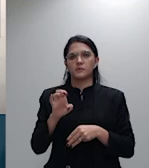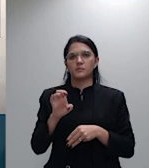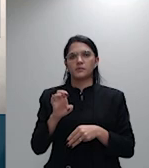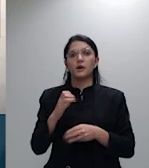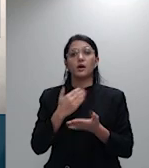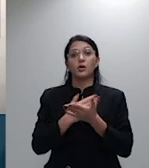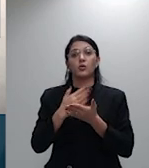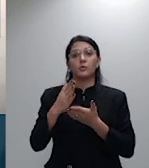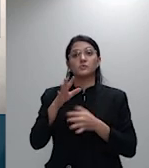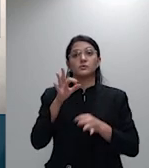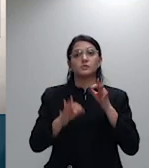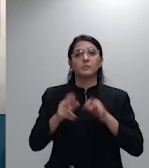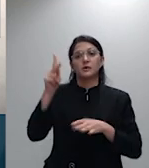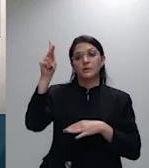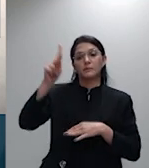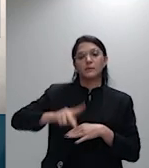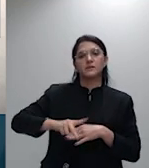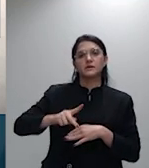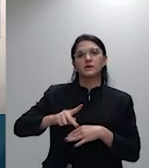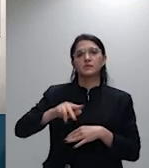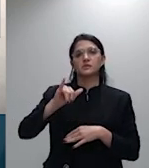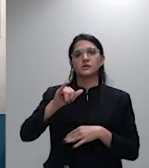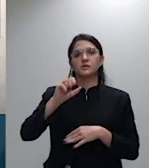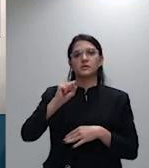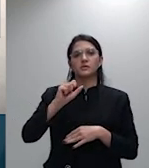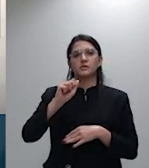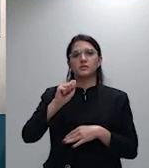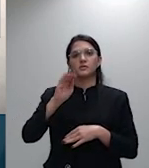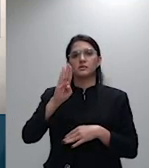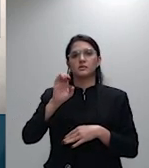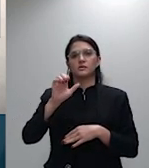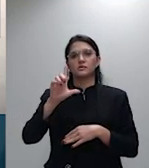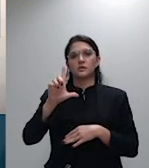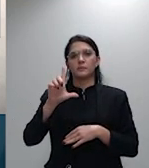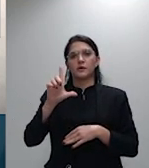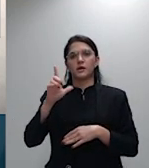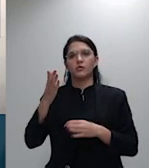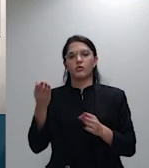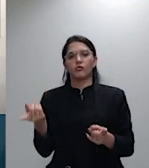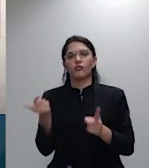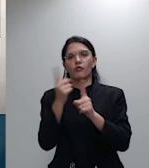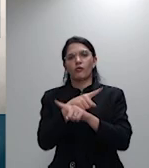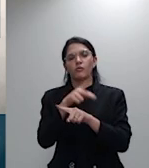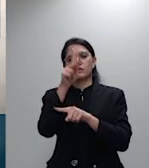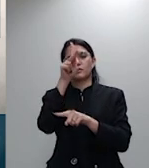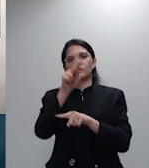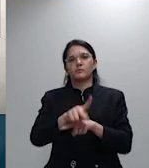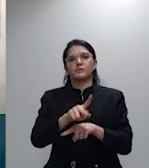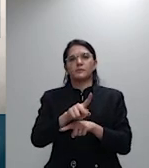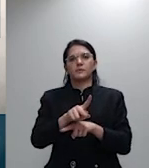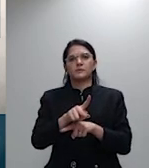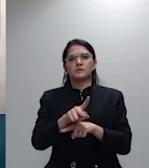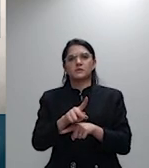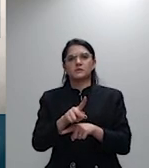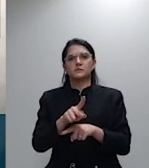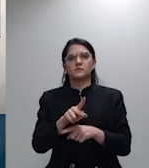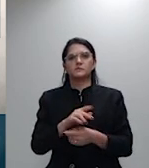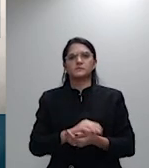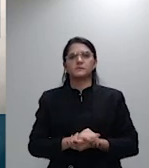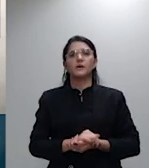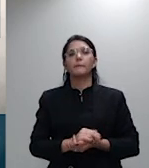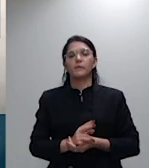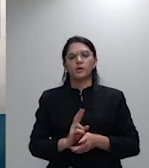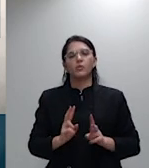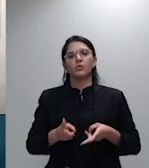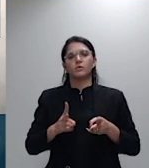a quem eu transfiro a presidência para o abseguro de conduzir a continuidade do julgamento